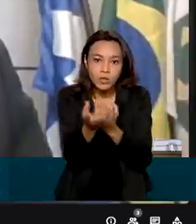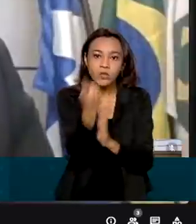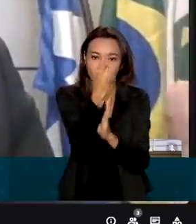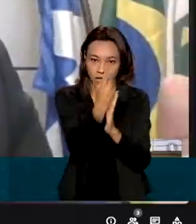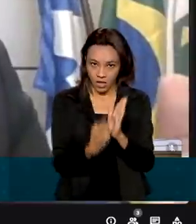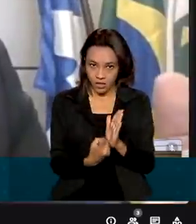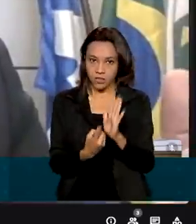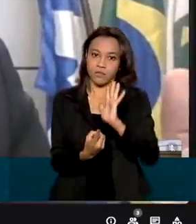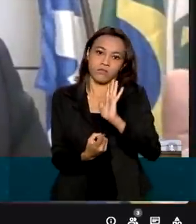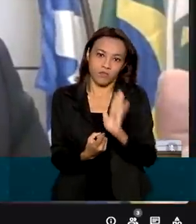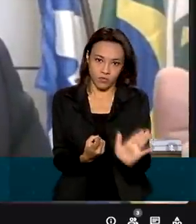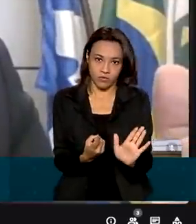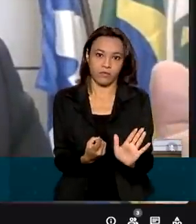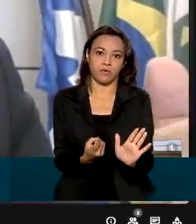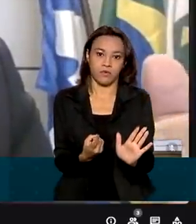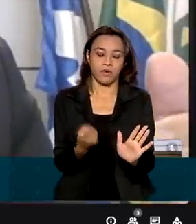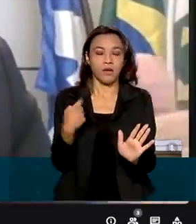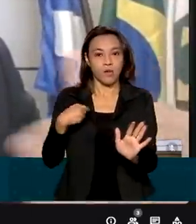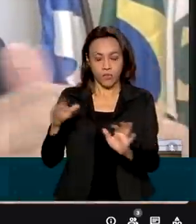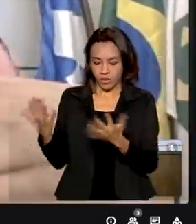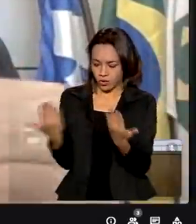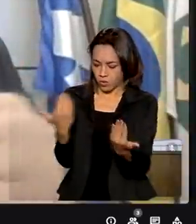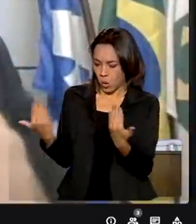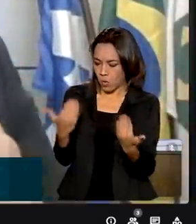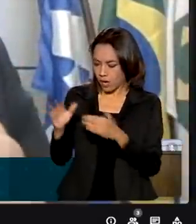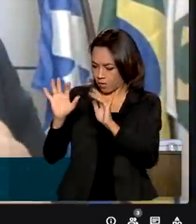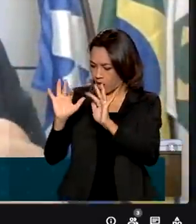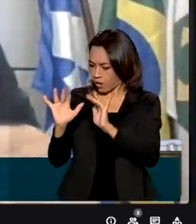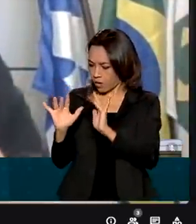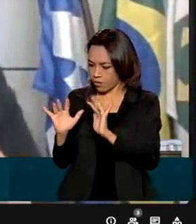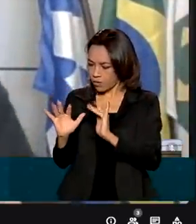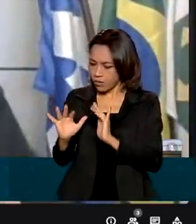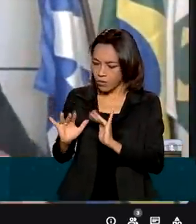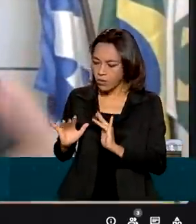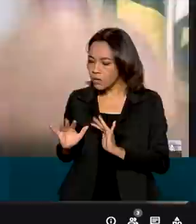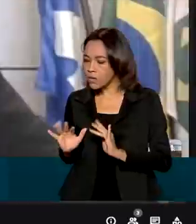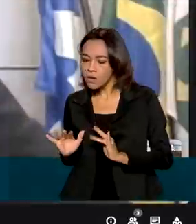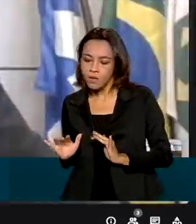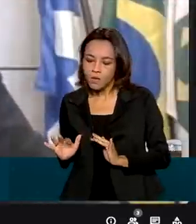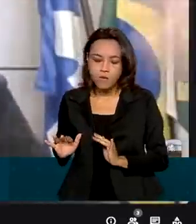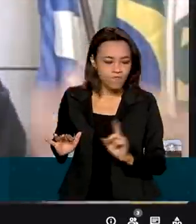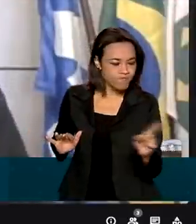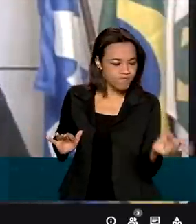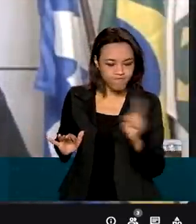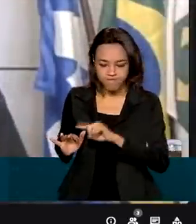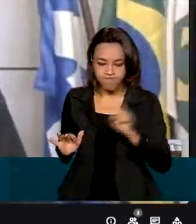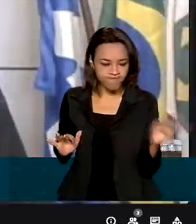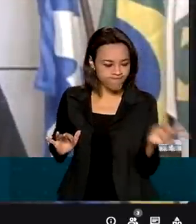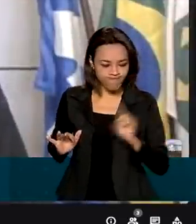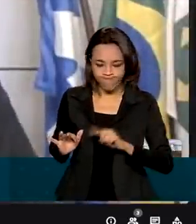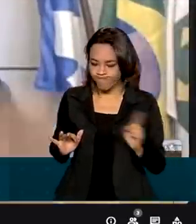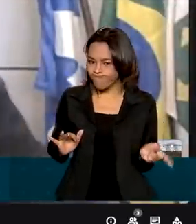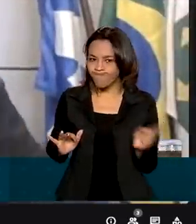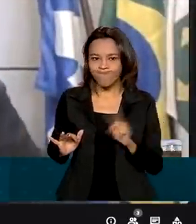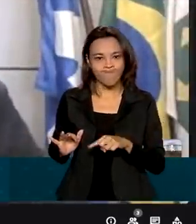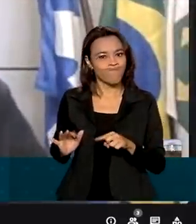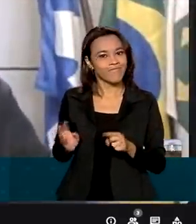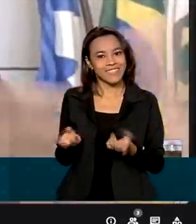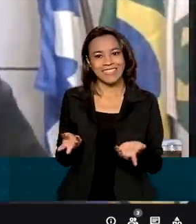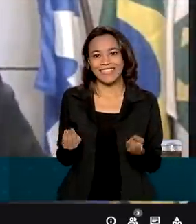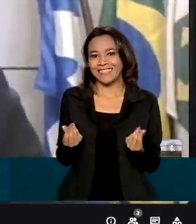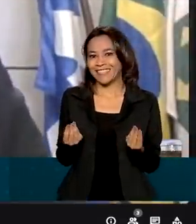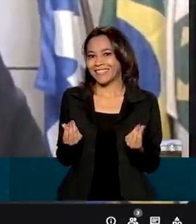Comparando as nossas bases de dados, ou seja, aquilo que o contribuinte informou e aquilo que terceiros informaram, as fontes